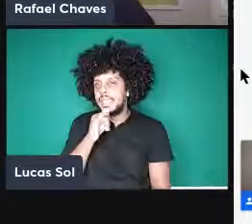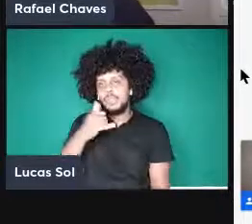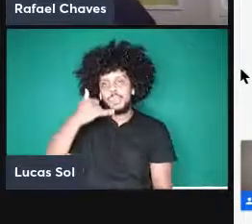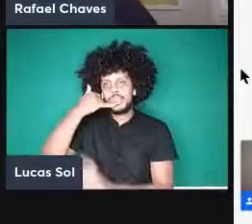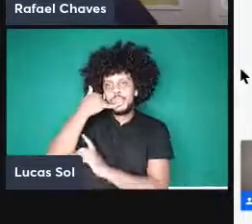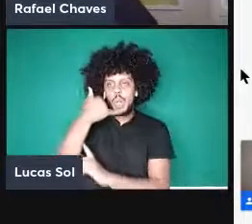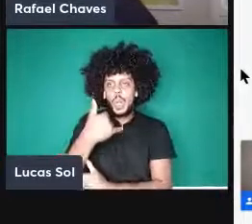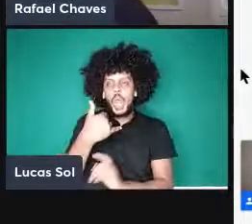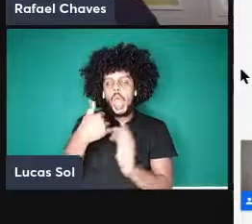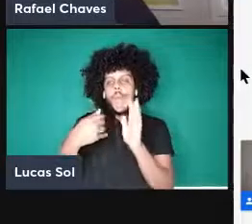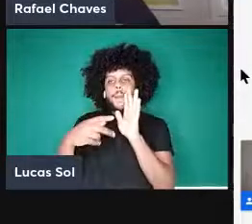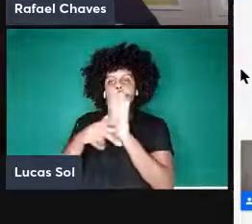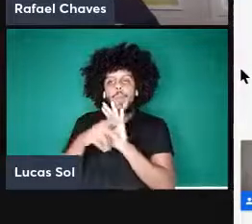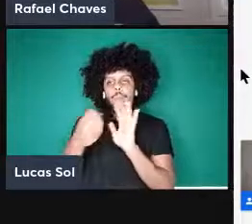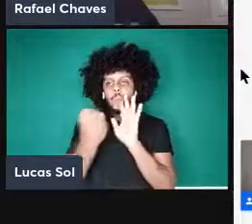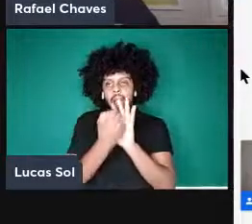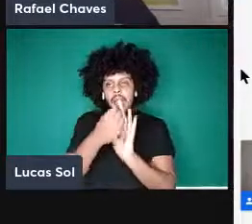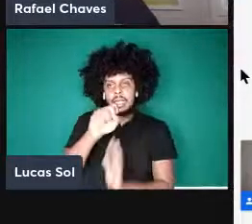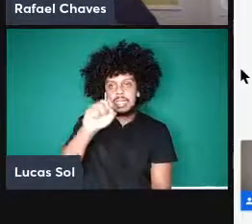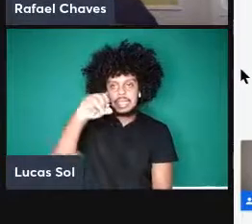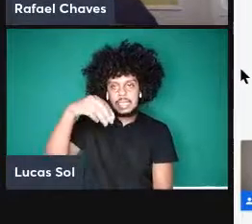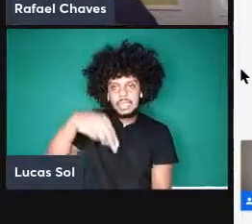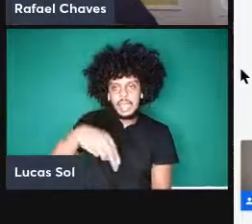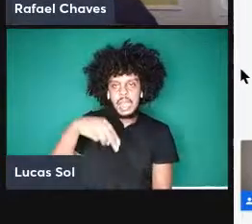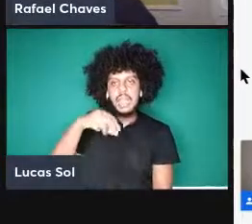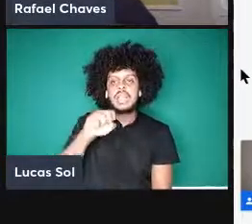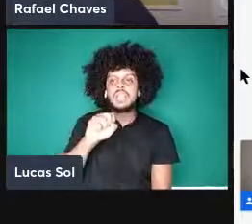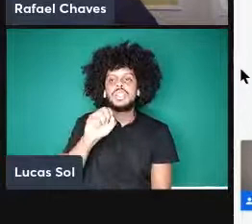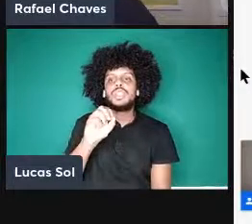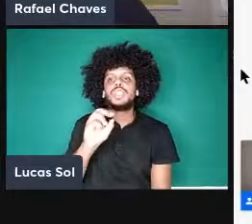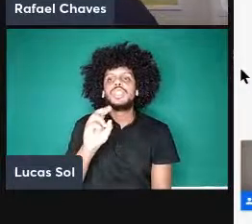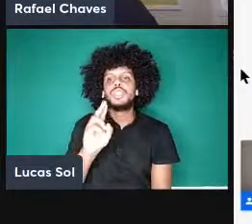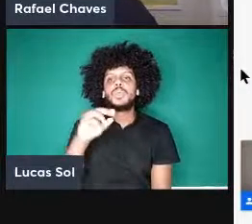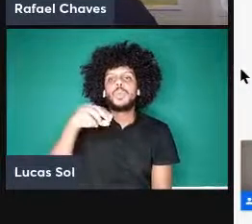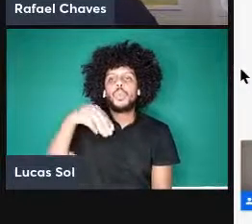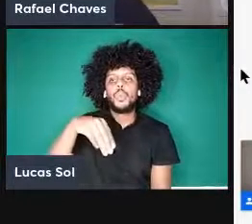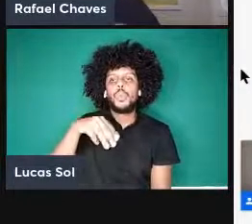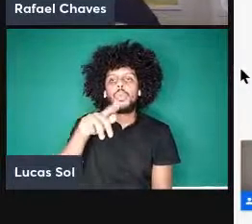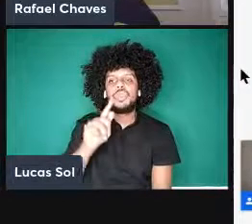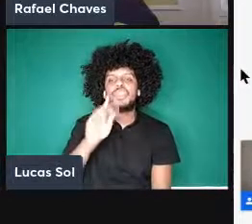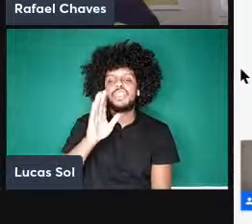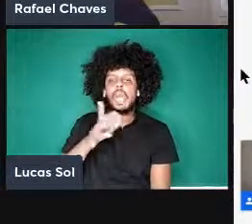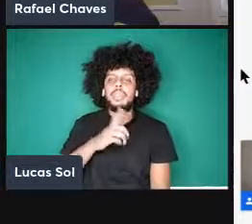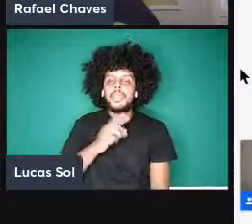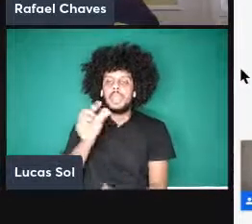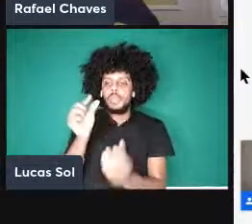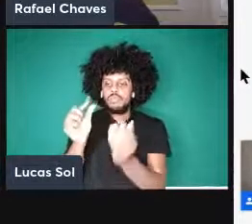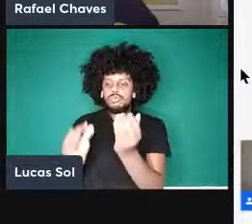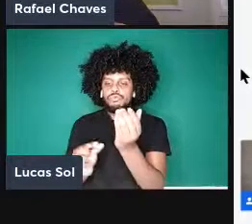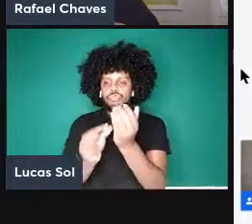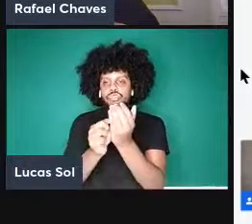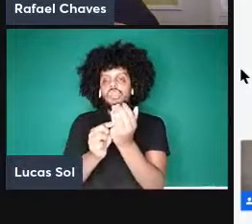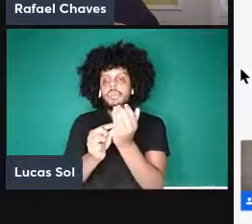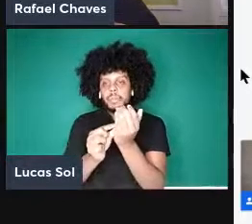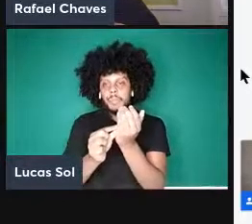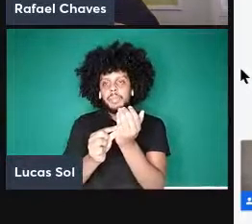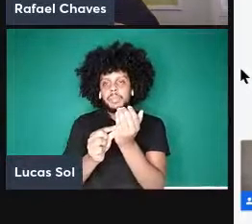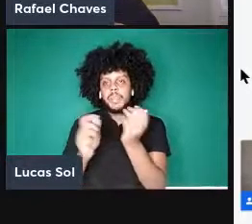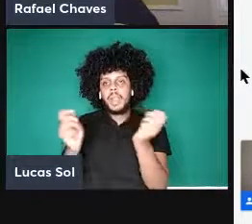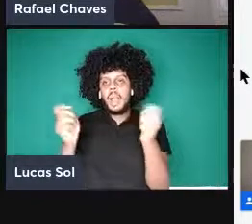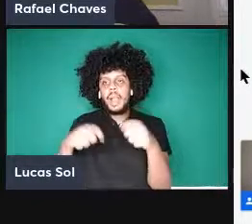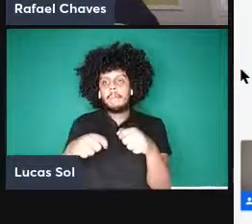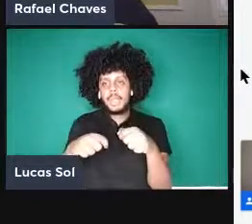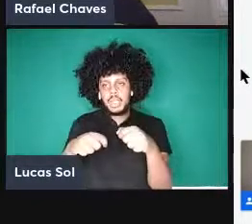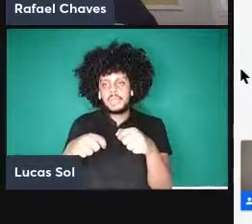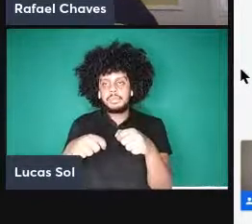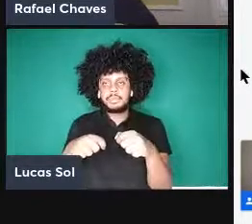não me engano em que esse chip já está presente então quer dizer a